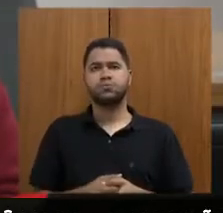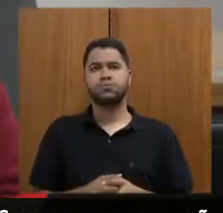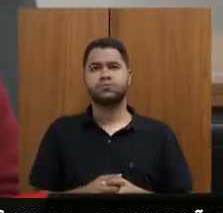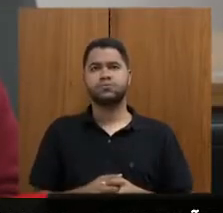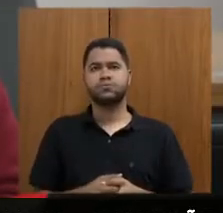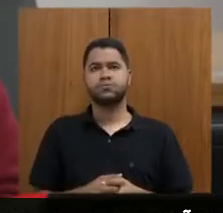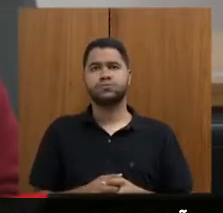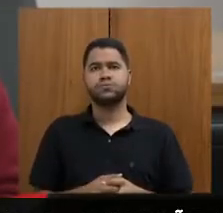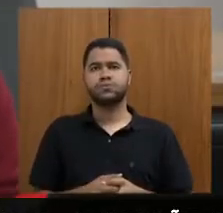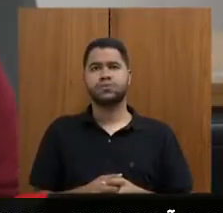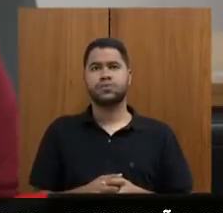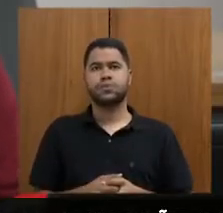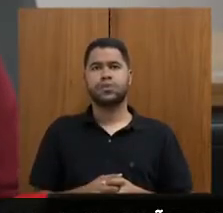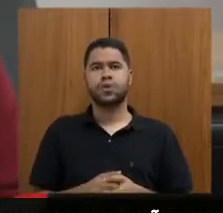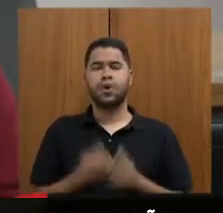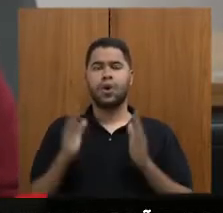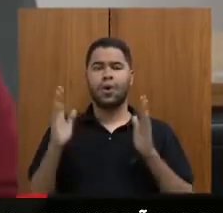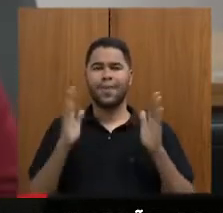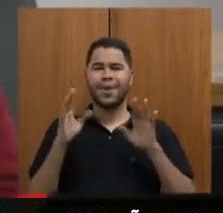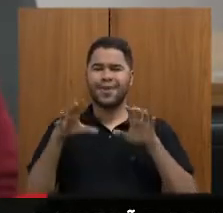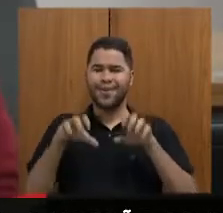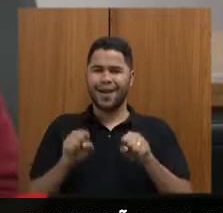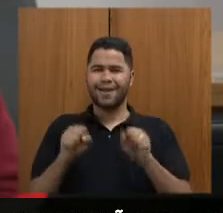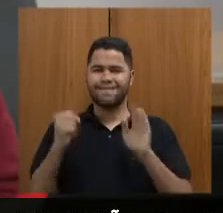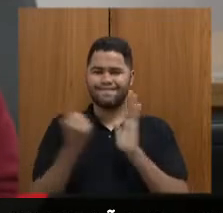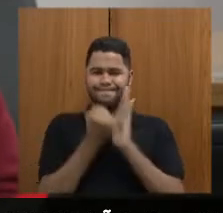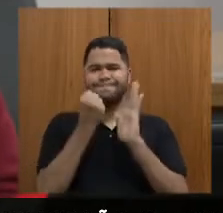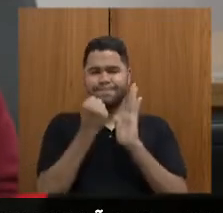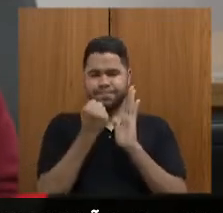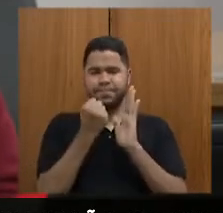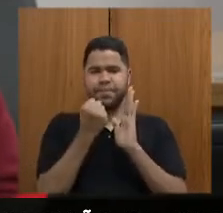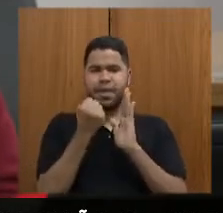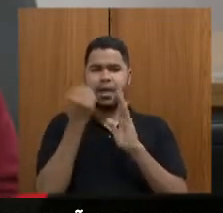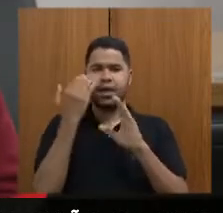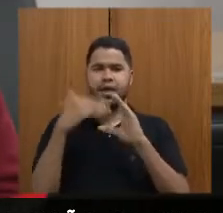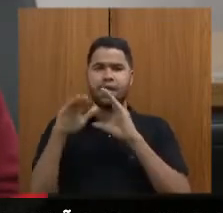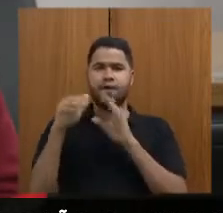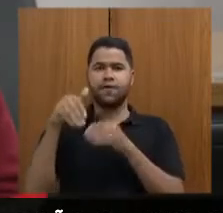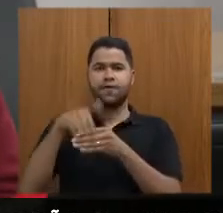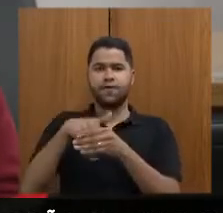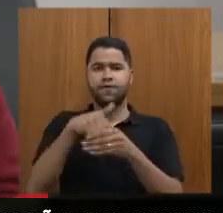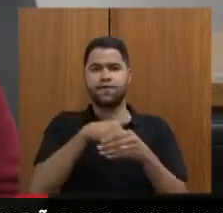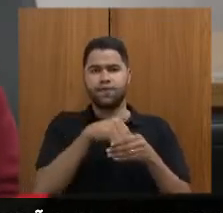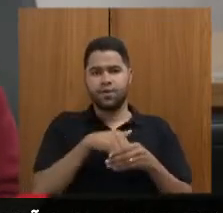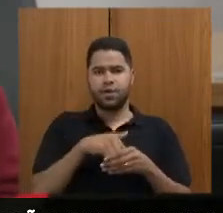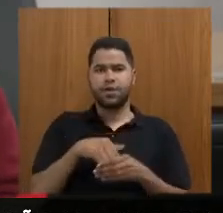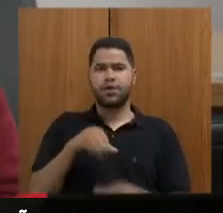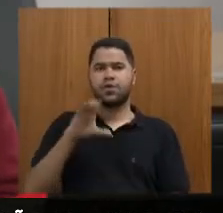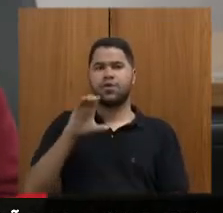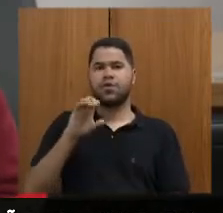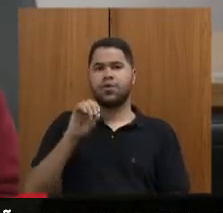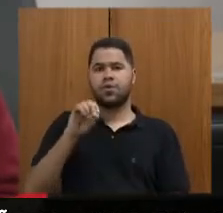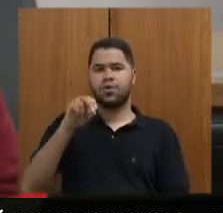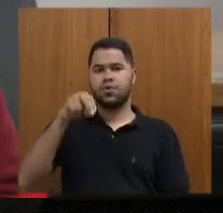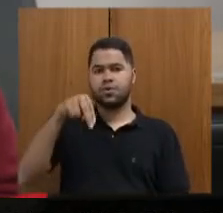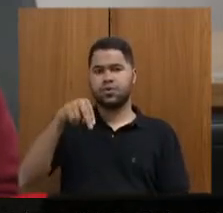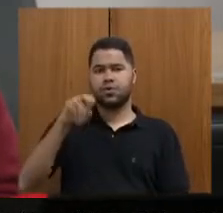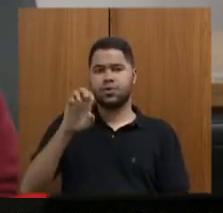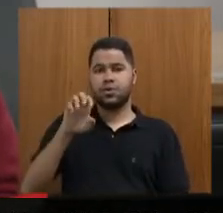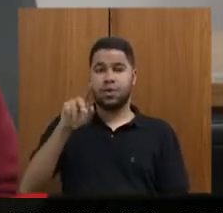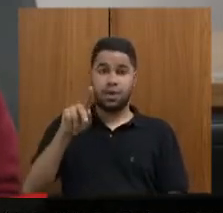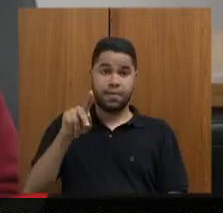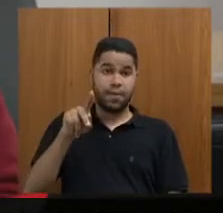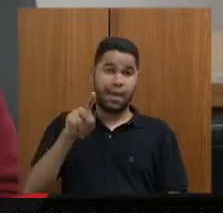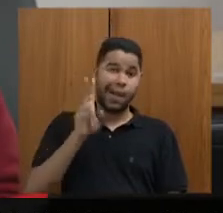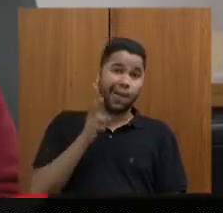O perímetro do tombamento que será encaminhado para a votação no Conep, ele é o mesmo ou